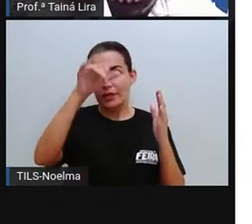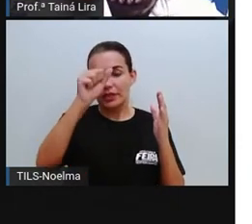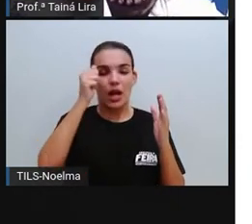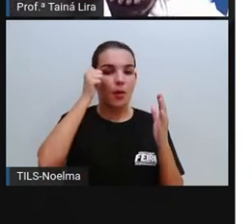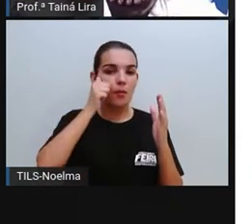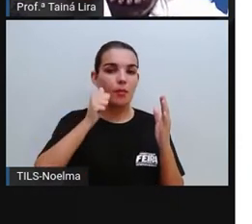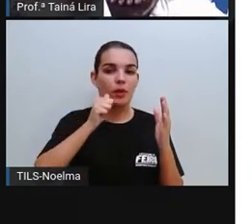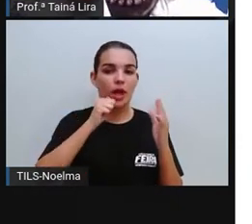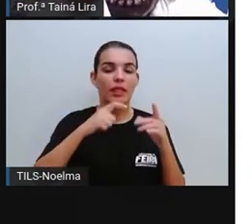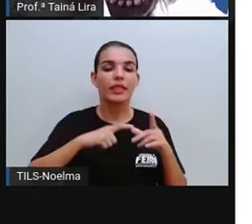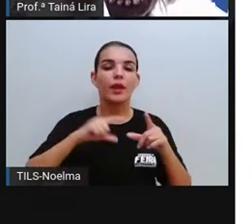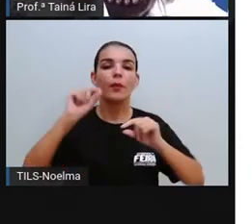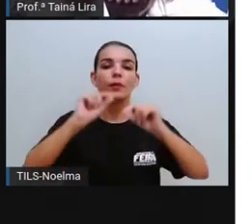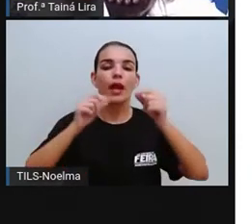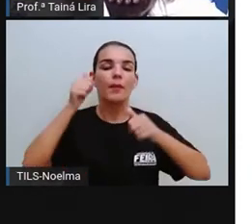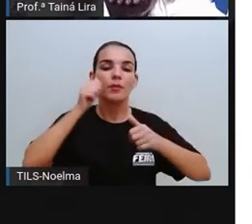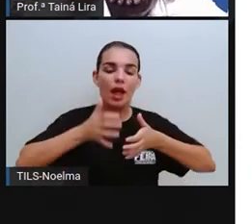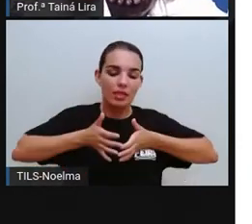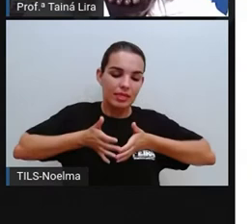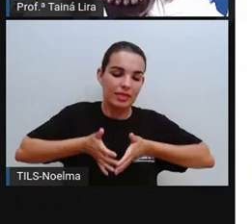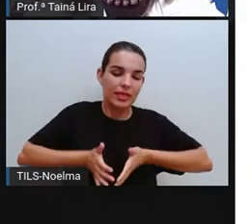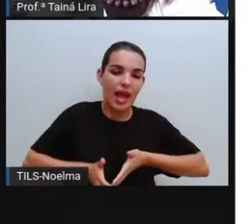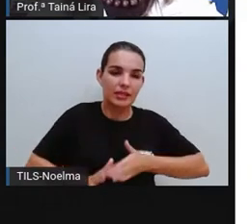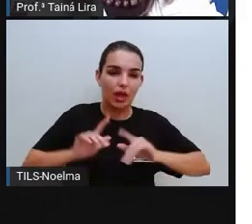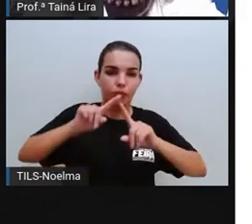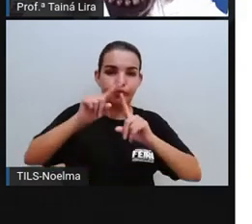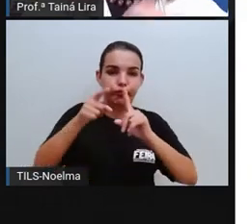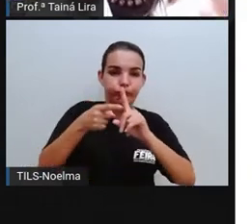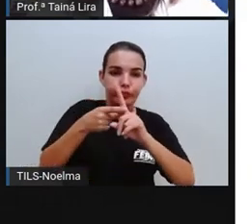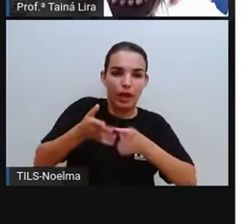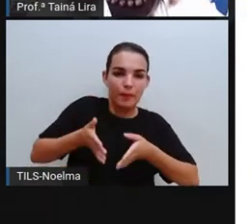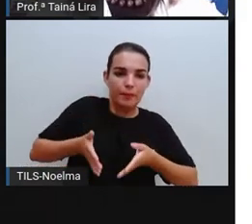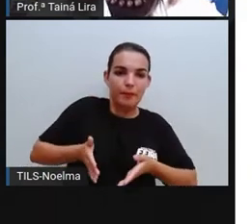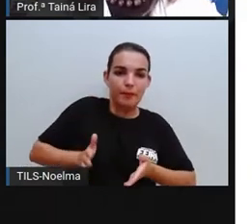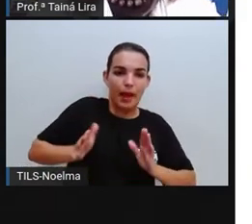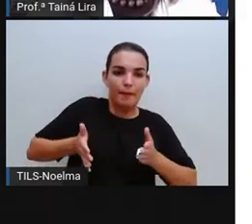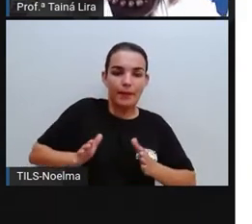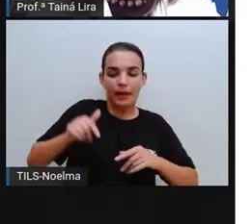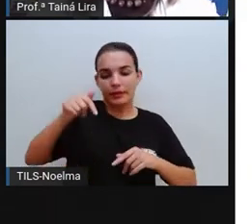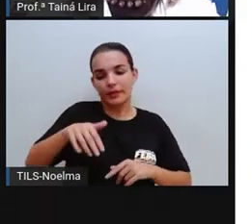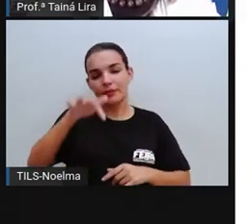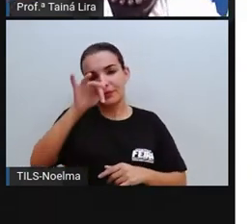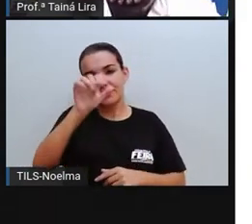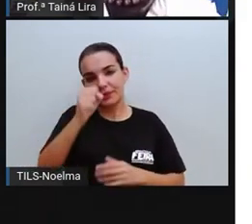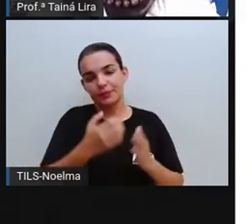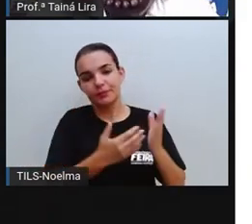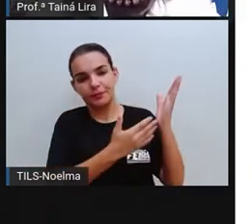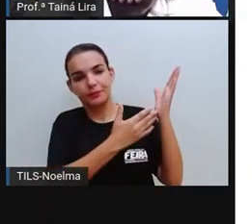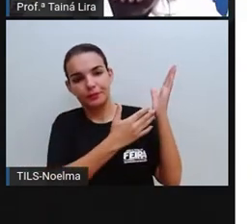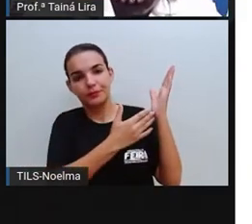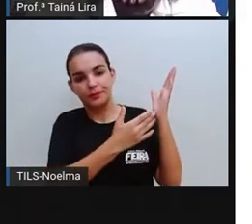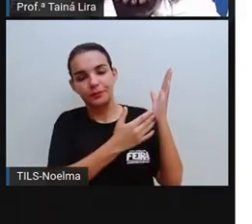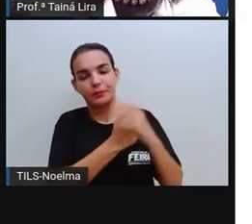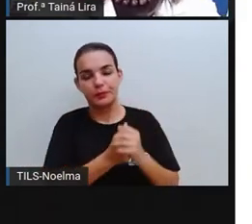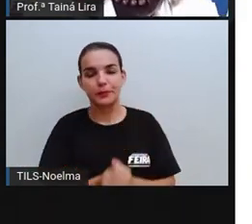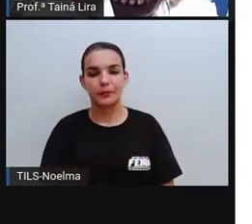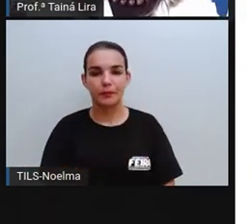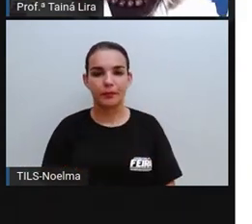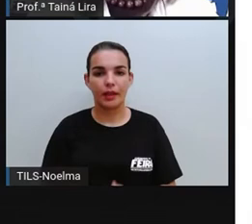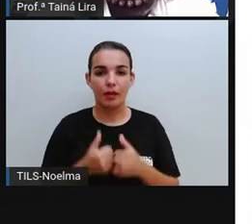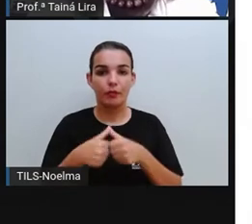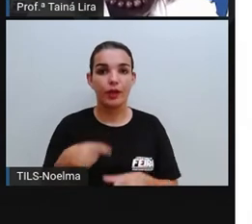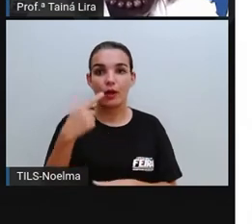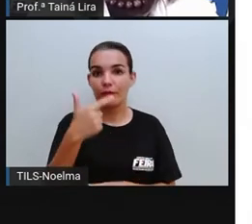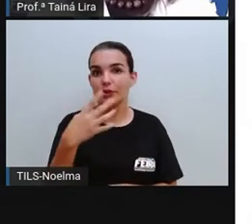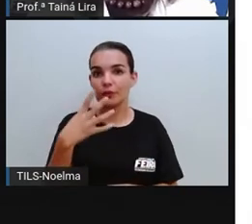É onde as mulheres, né, vão ter bebê, é onde os bebês nascem, né? Então, ele fica aberto